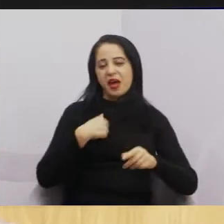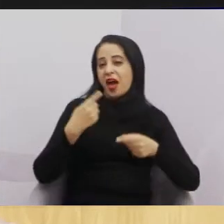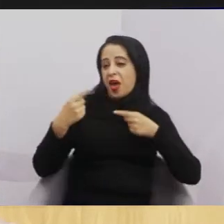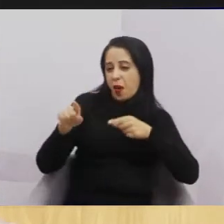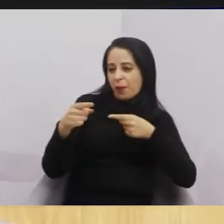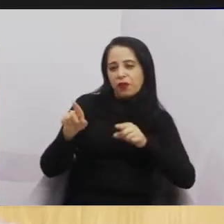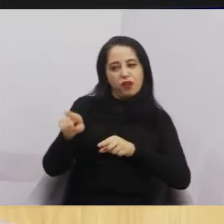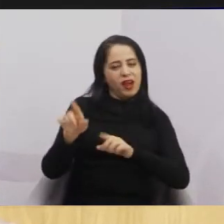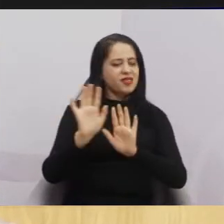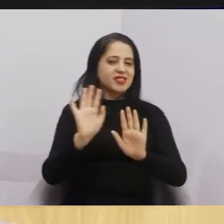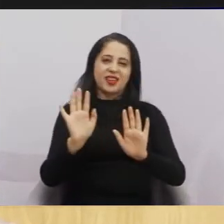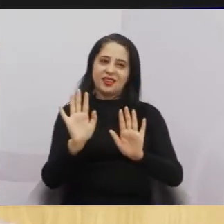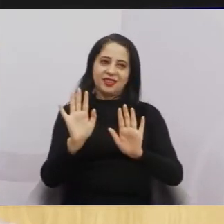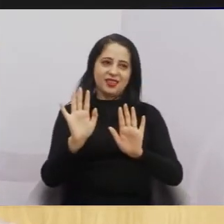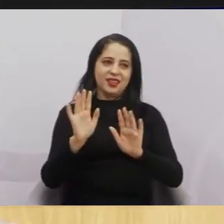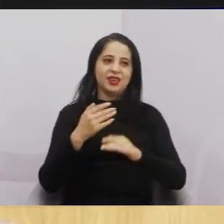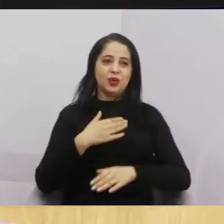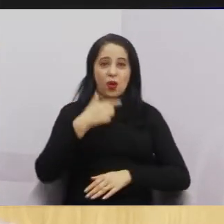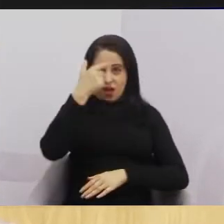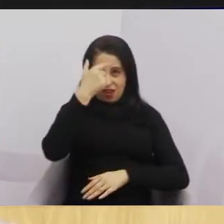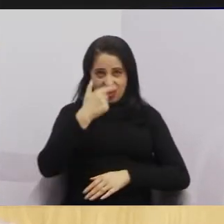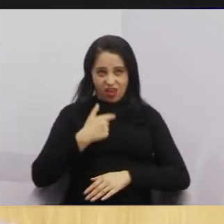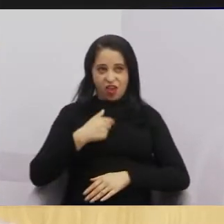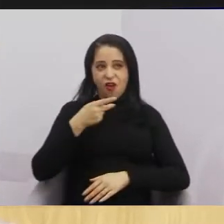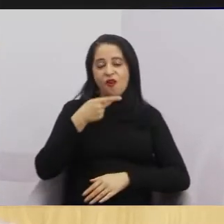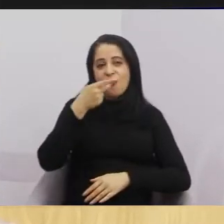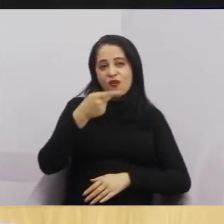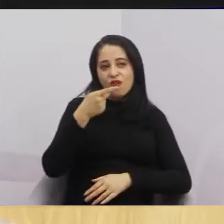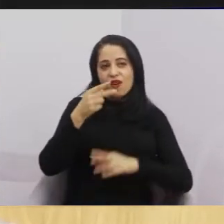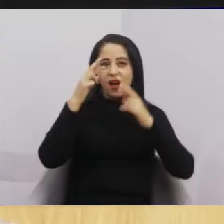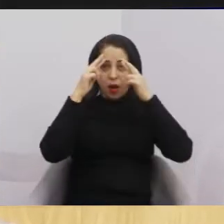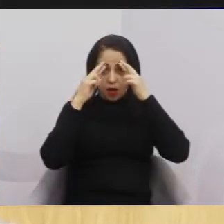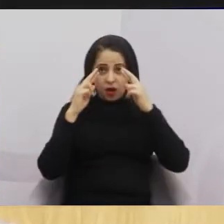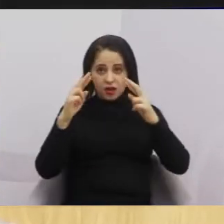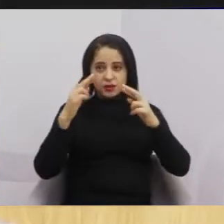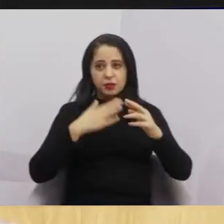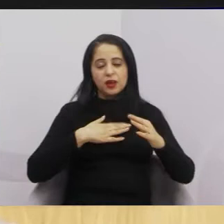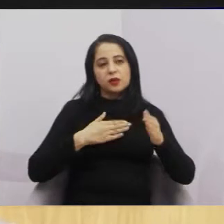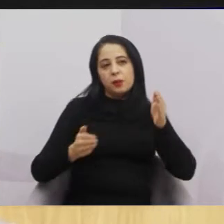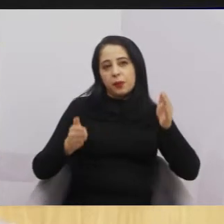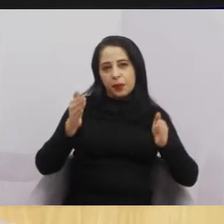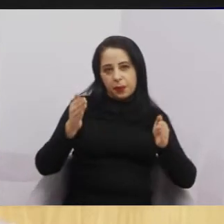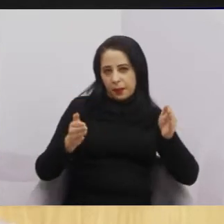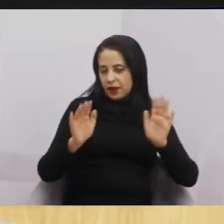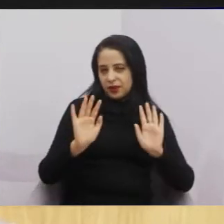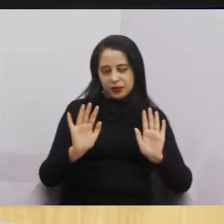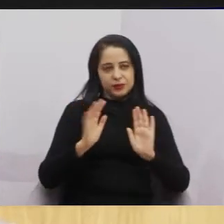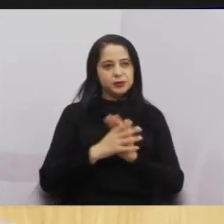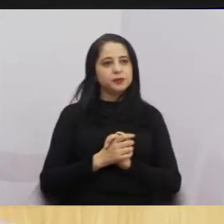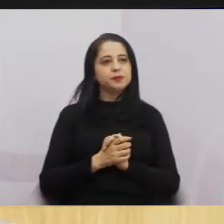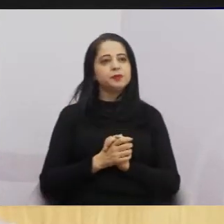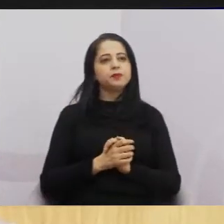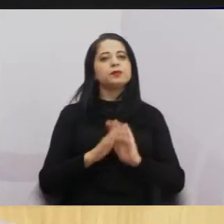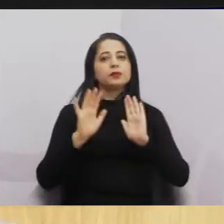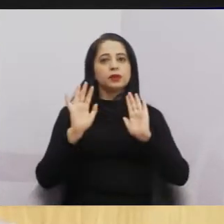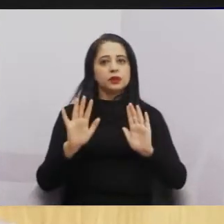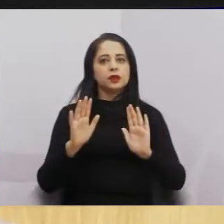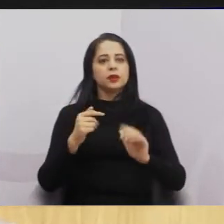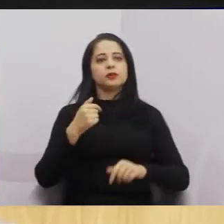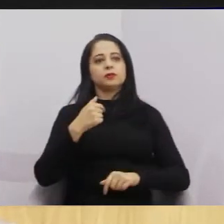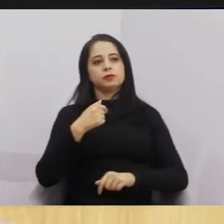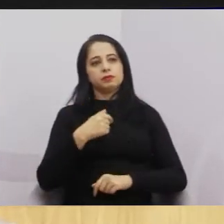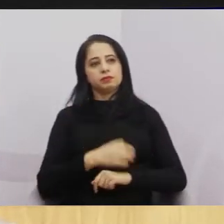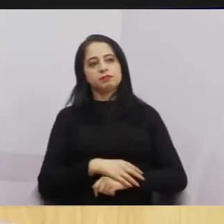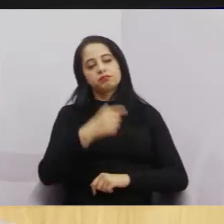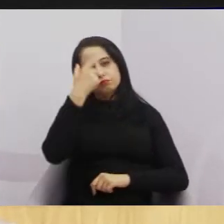fala, ela é com respeito ao meu mandato. E o meu mandato está à disposição da população,